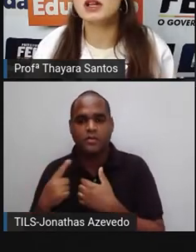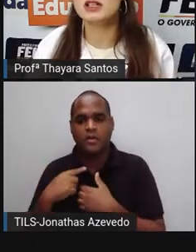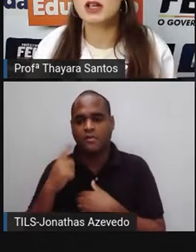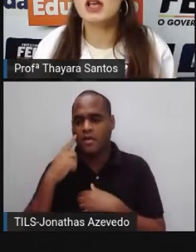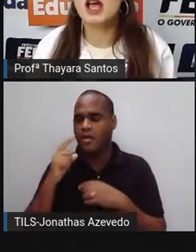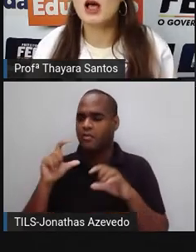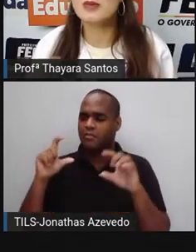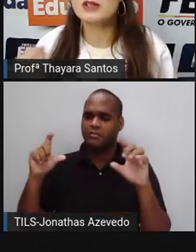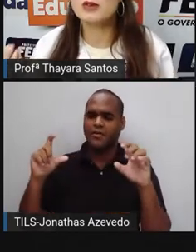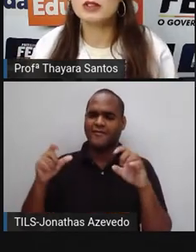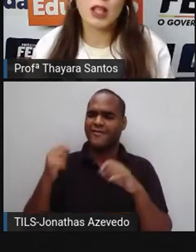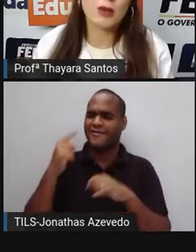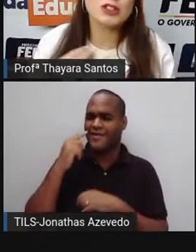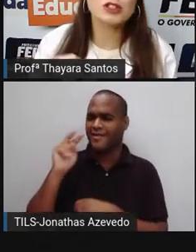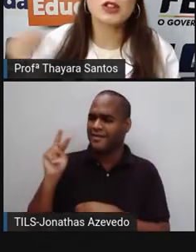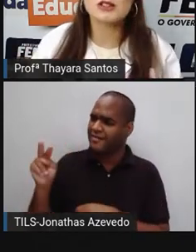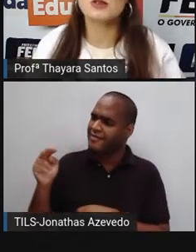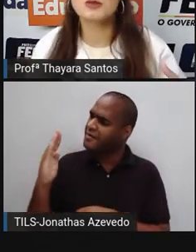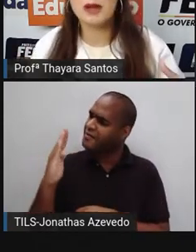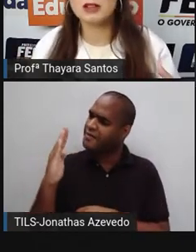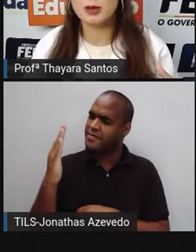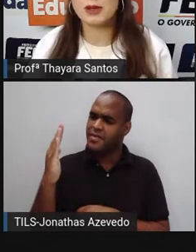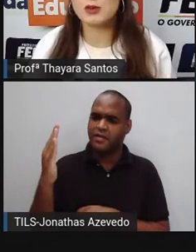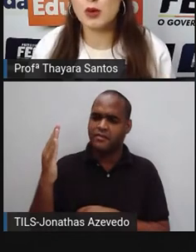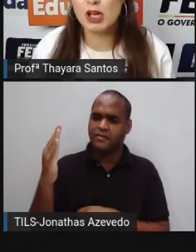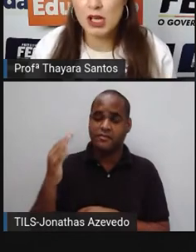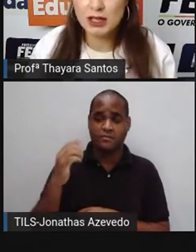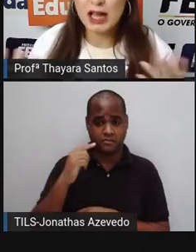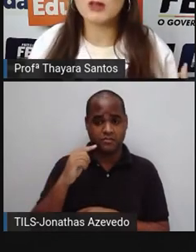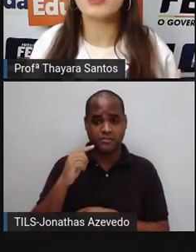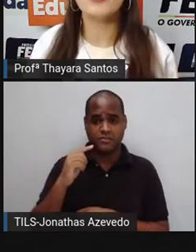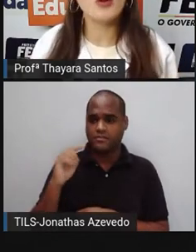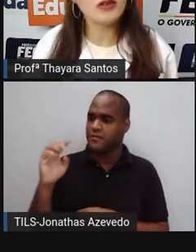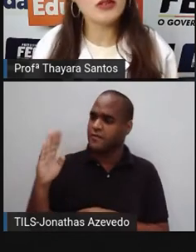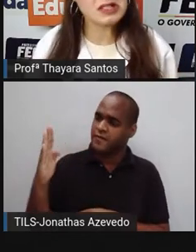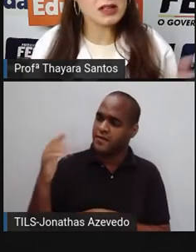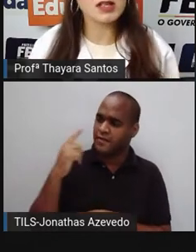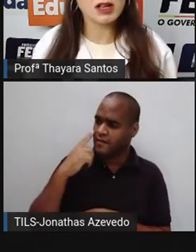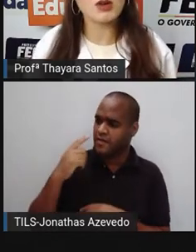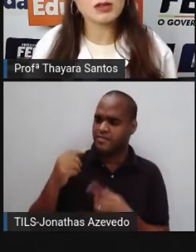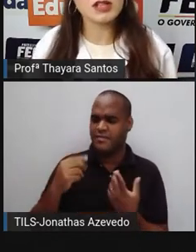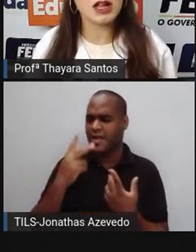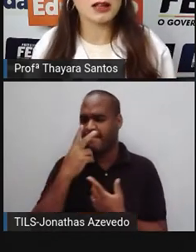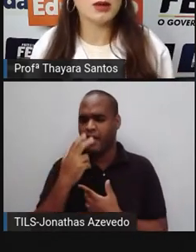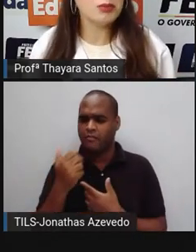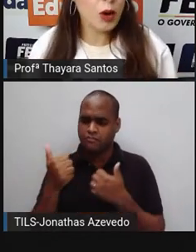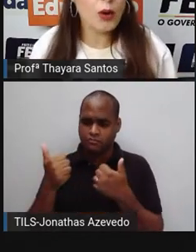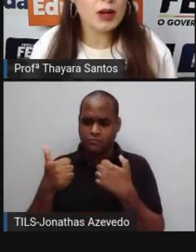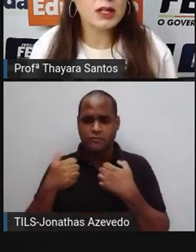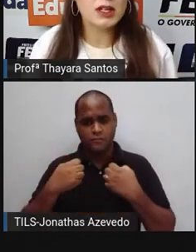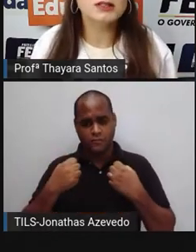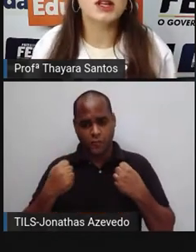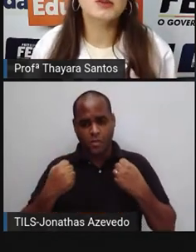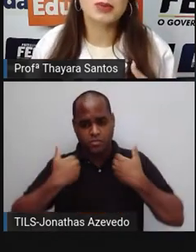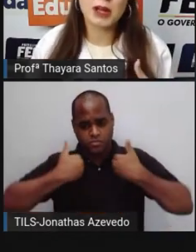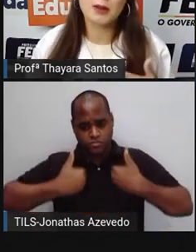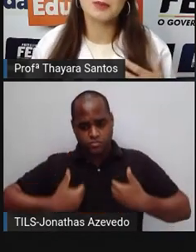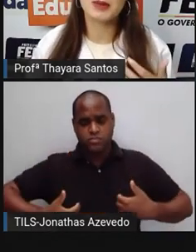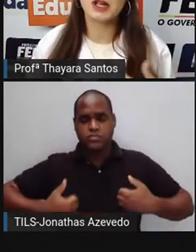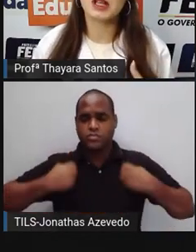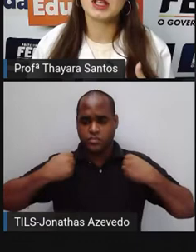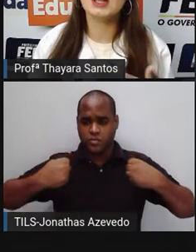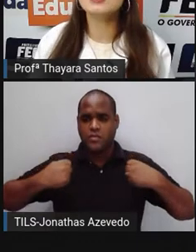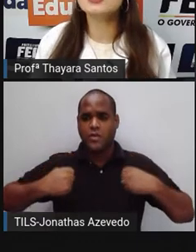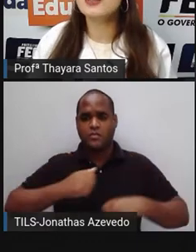mesmo ali, A pessoa tem uma distorção de imagem. A pessoa está ali numa forma física que seria considerada boa, né? Para